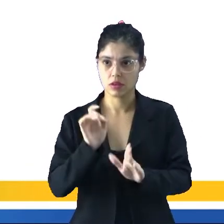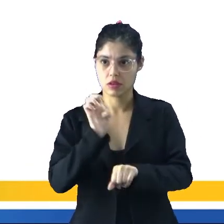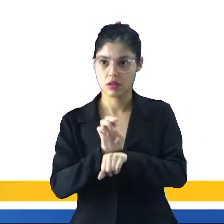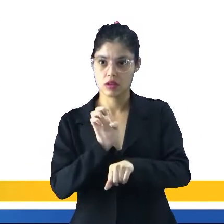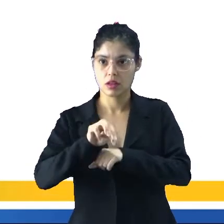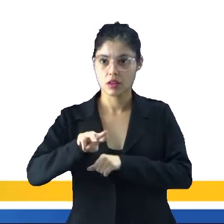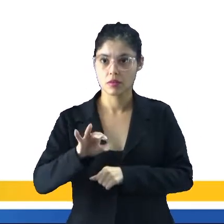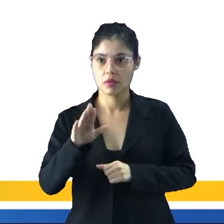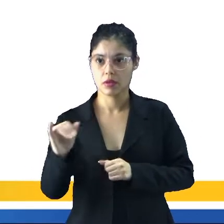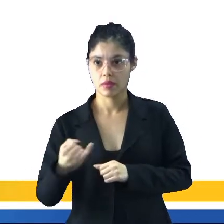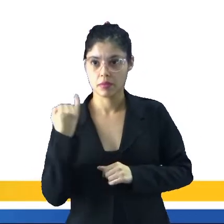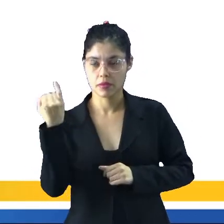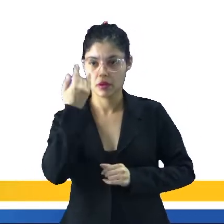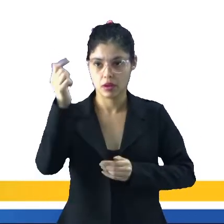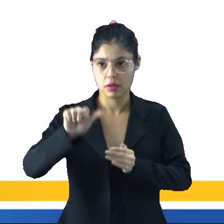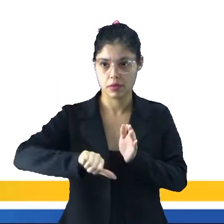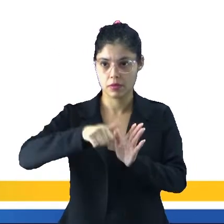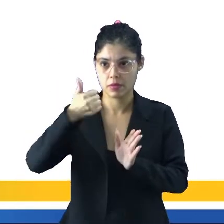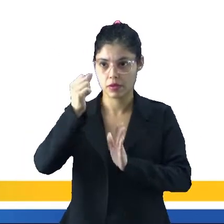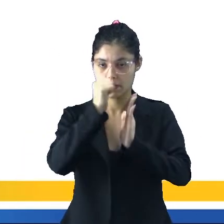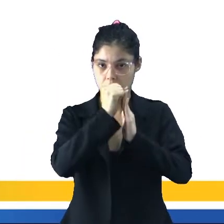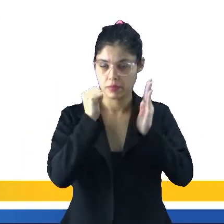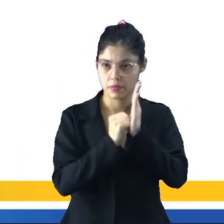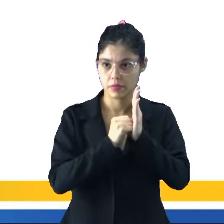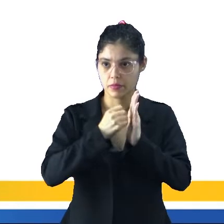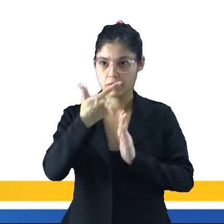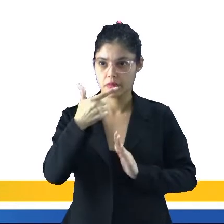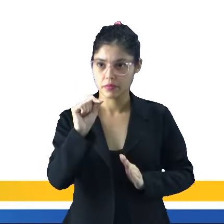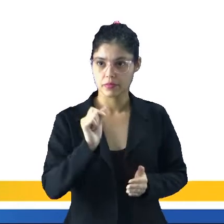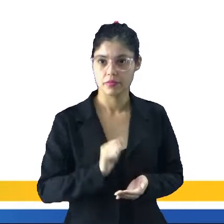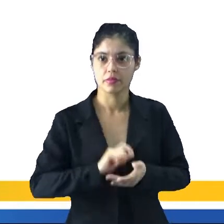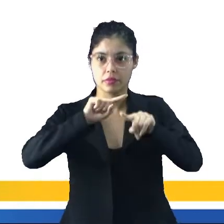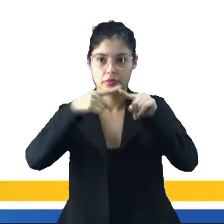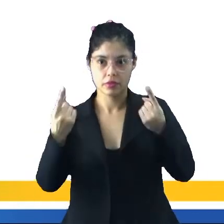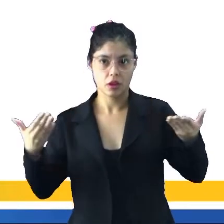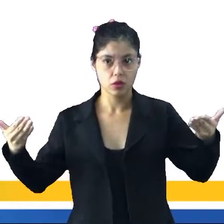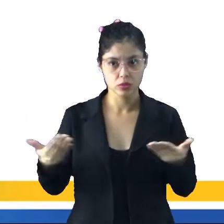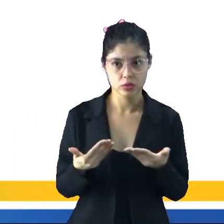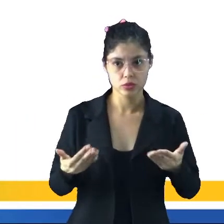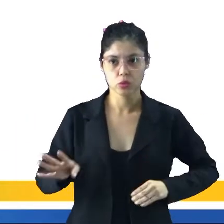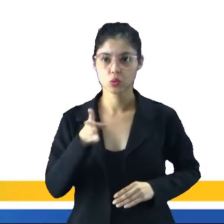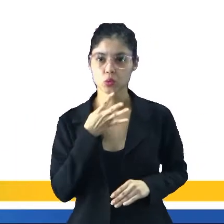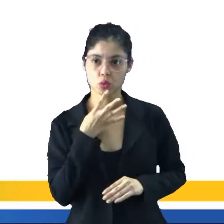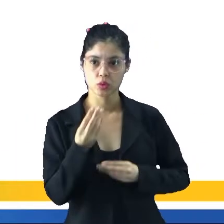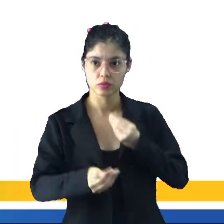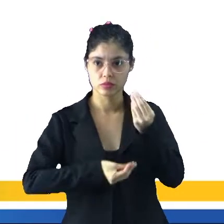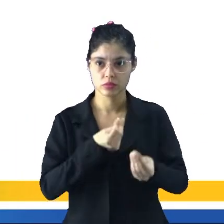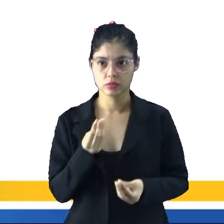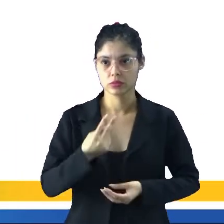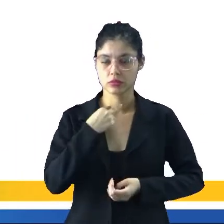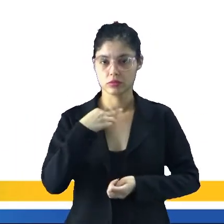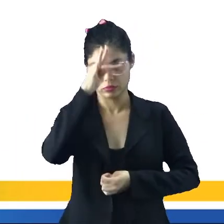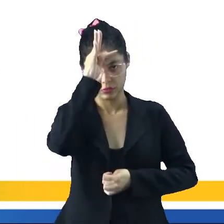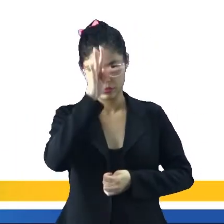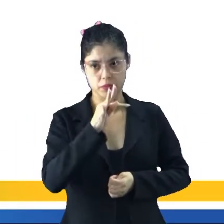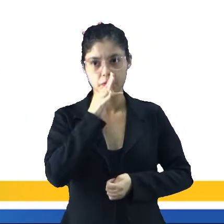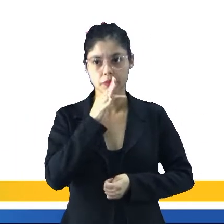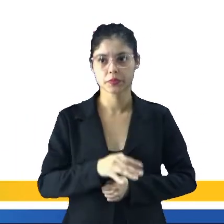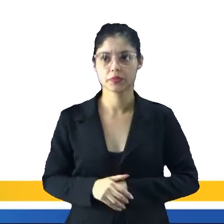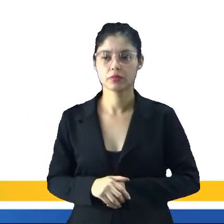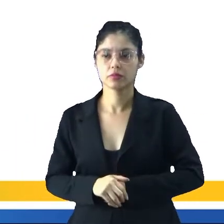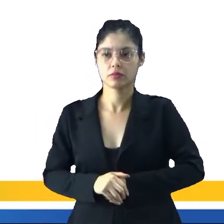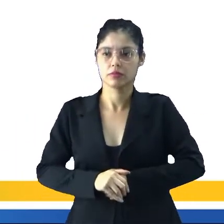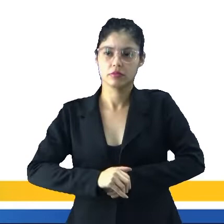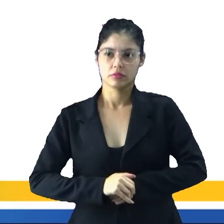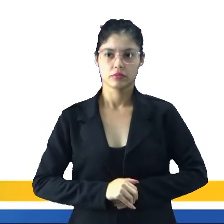-membros, principalmente durante a primeira metade do século XX, mas que hoje são reconhecidas como ocupação tradicional.